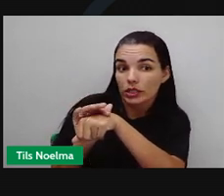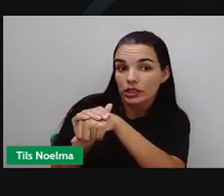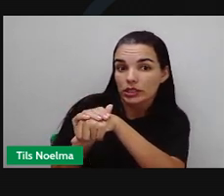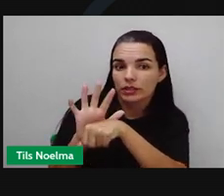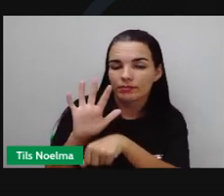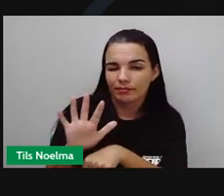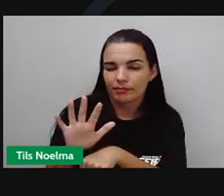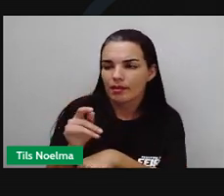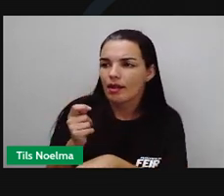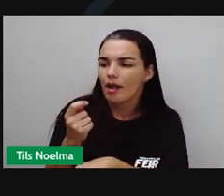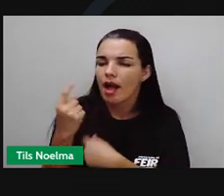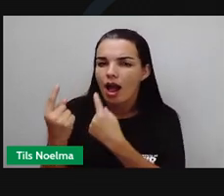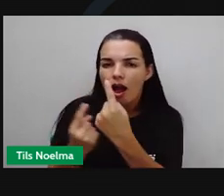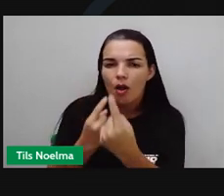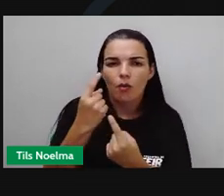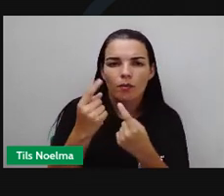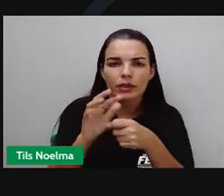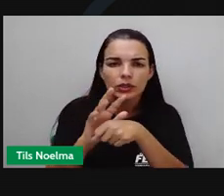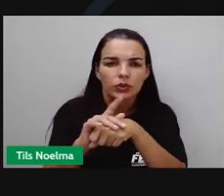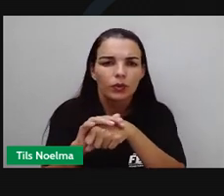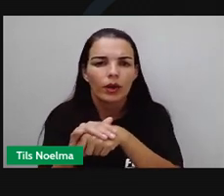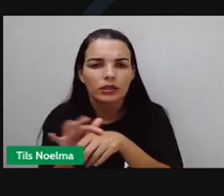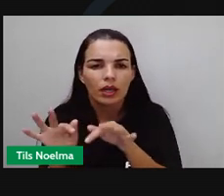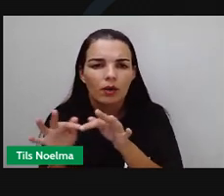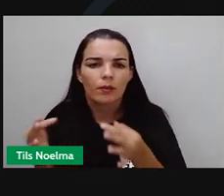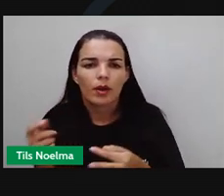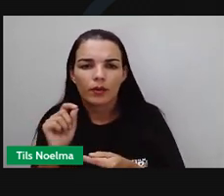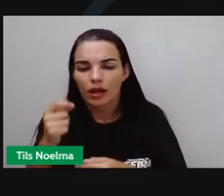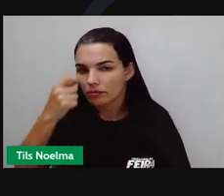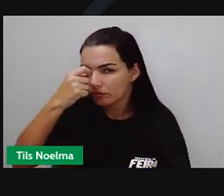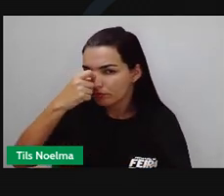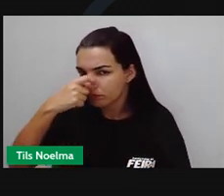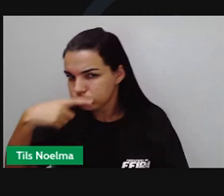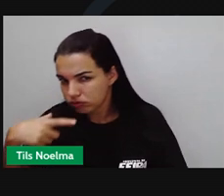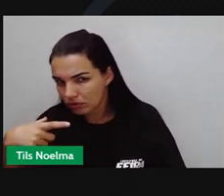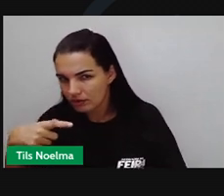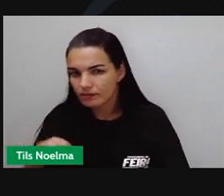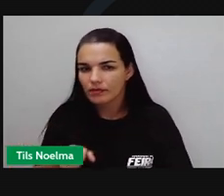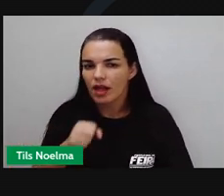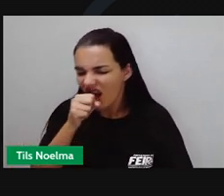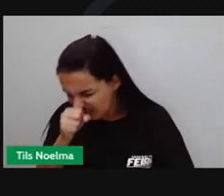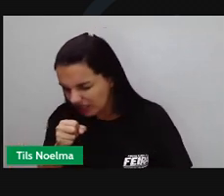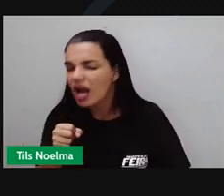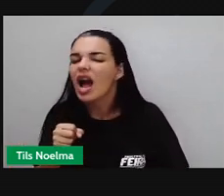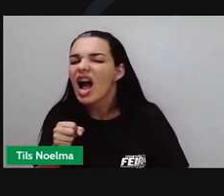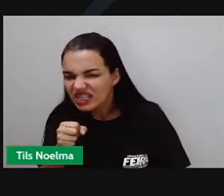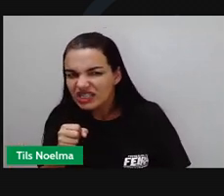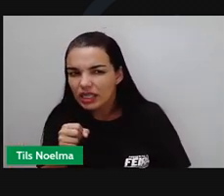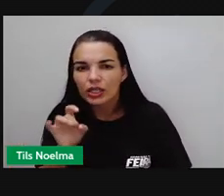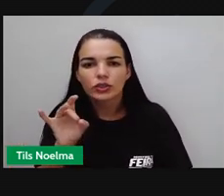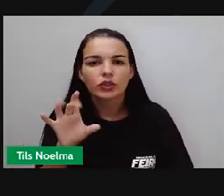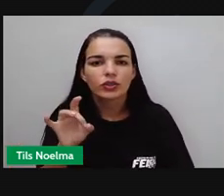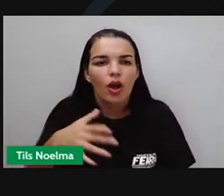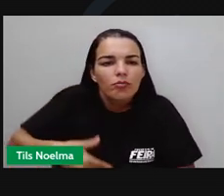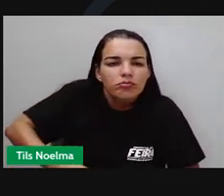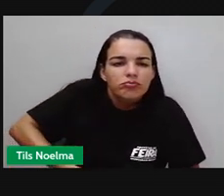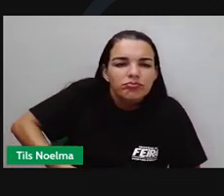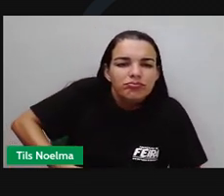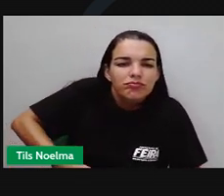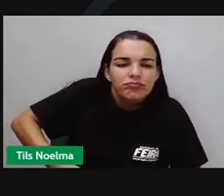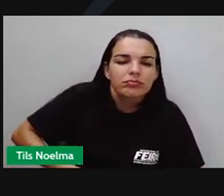Algumas doenças comuns produzidas pelos vírus são a gripe, os resfriados e algumas gastroenterites.